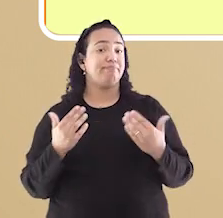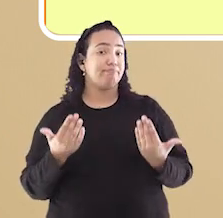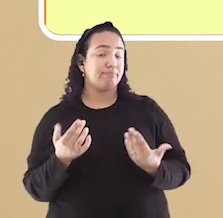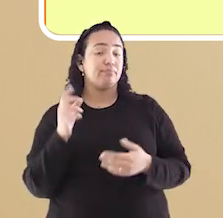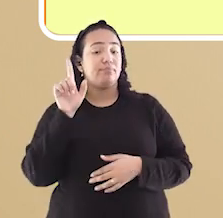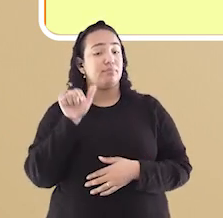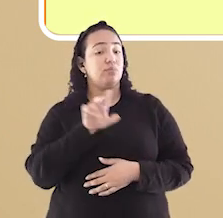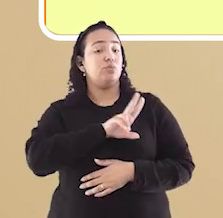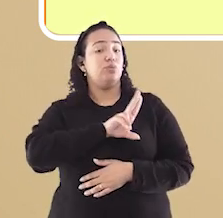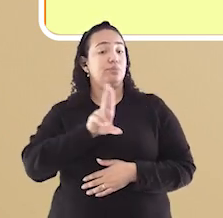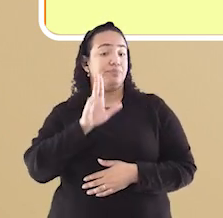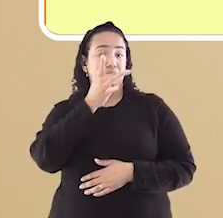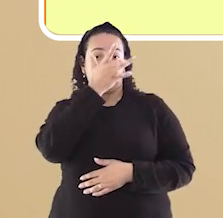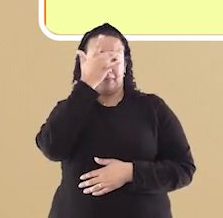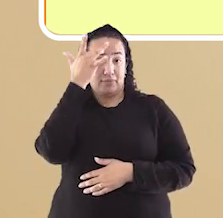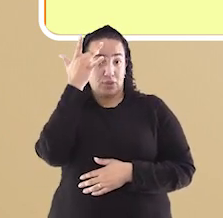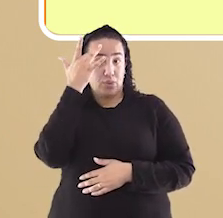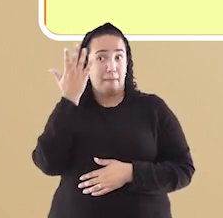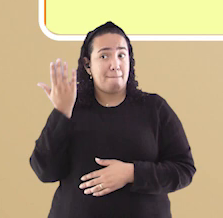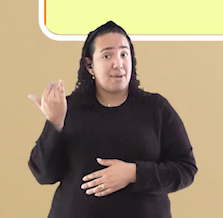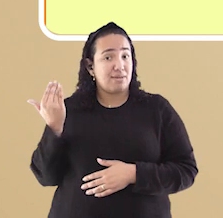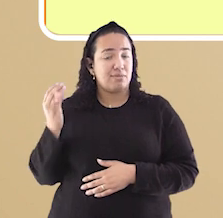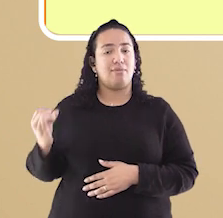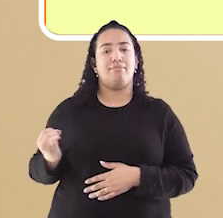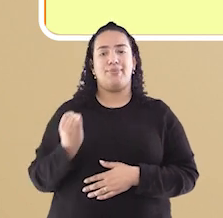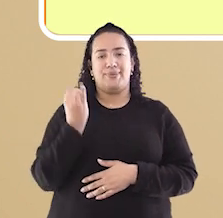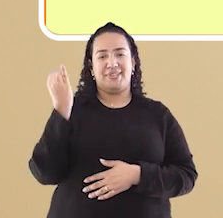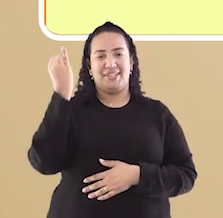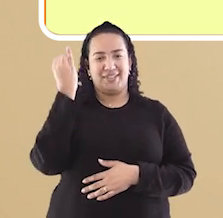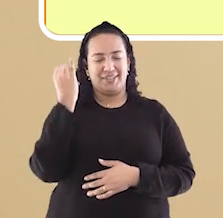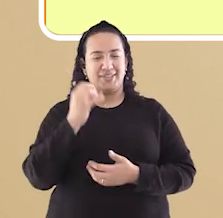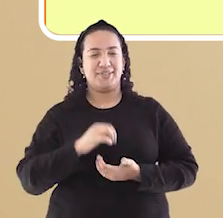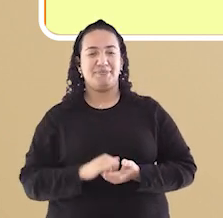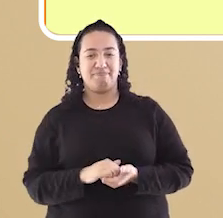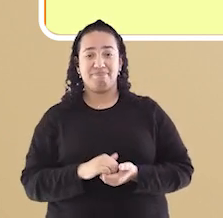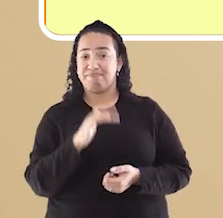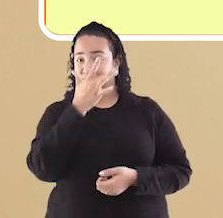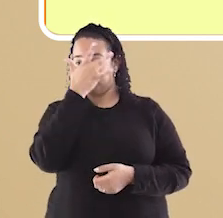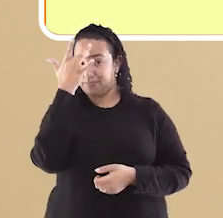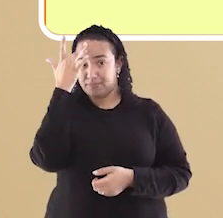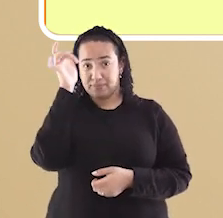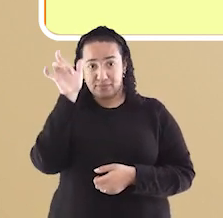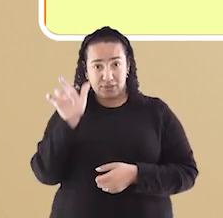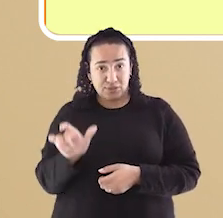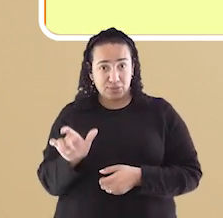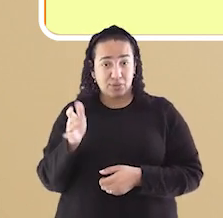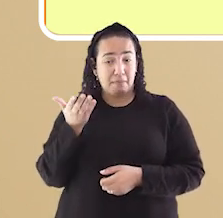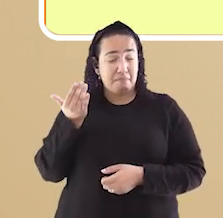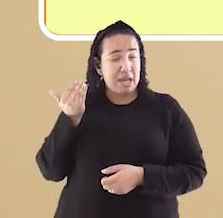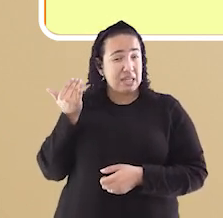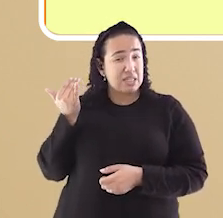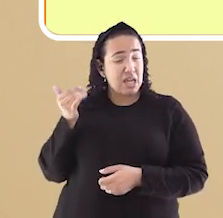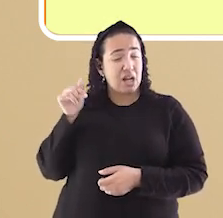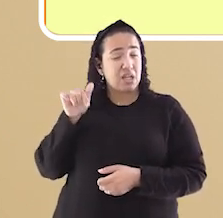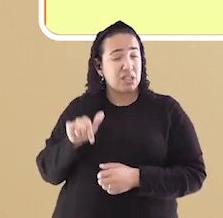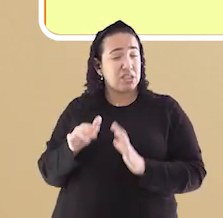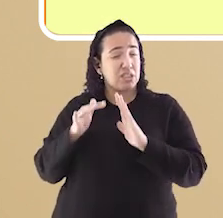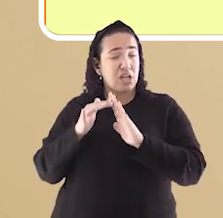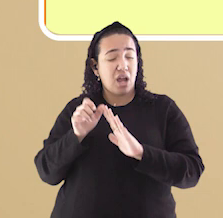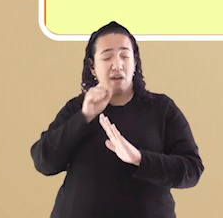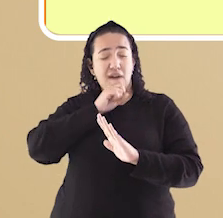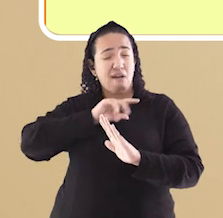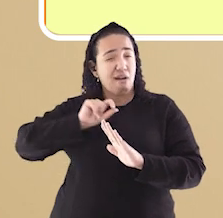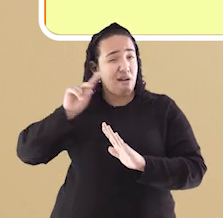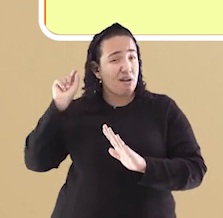esses são nomes de pessoas que foram muito importantes para o local. Pessoas que são antigas e que moram ali há muito tempo.